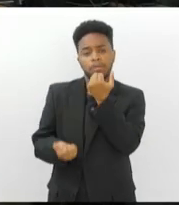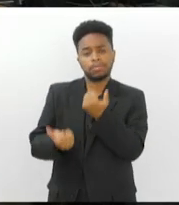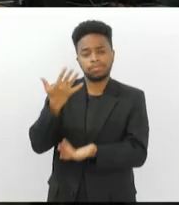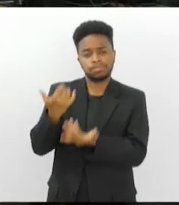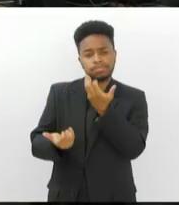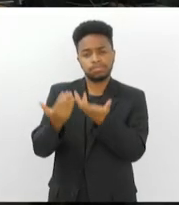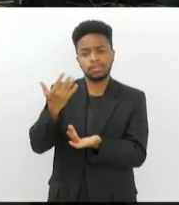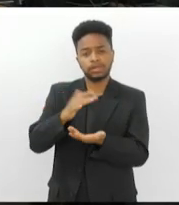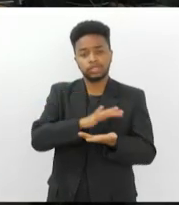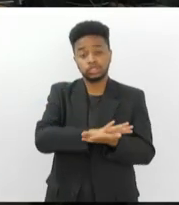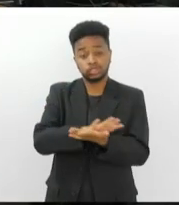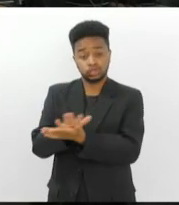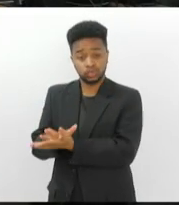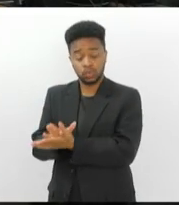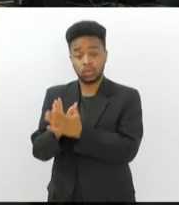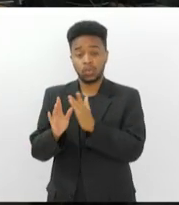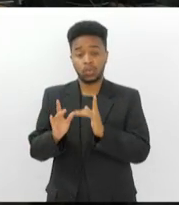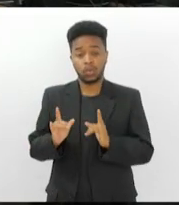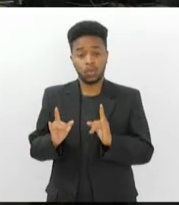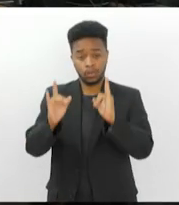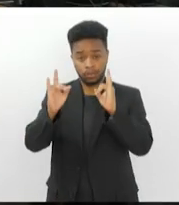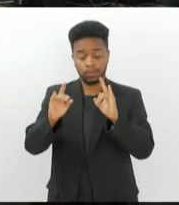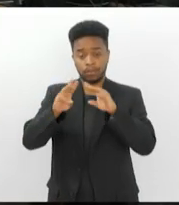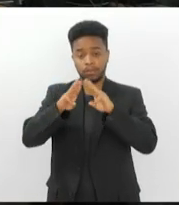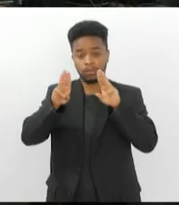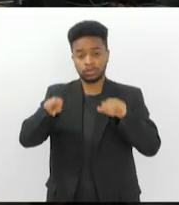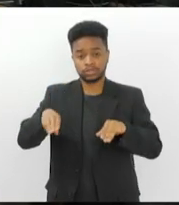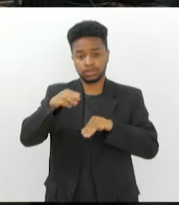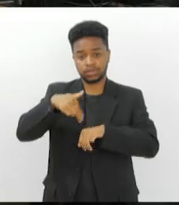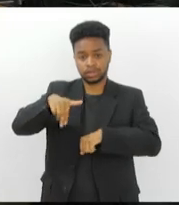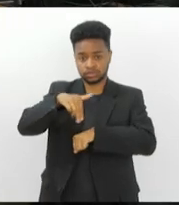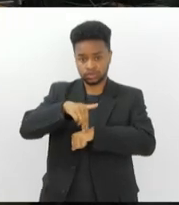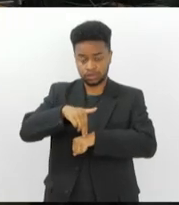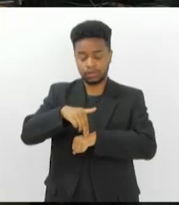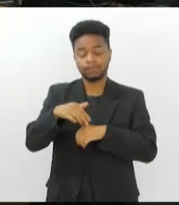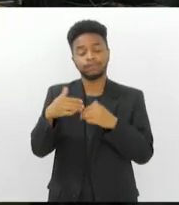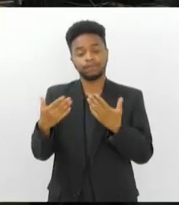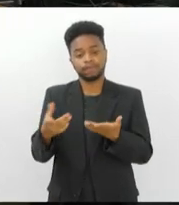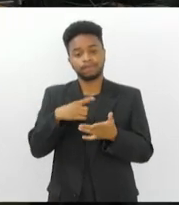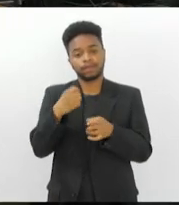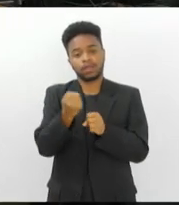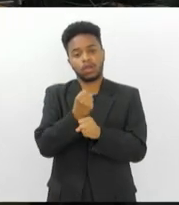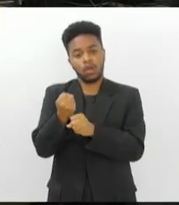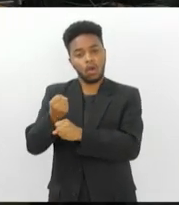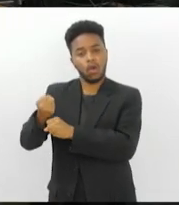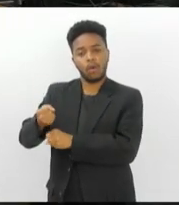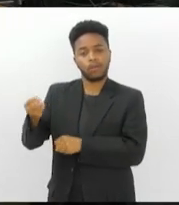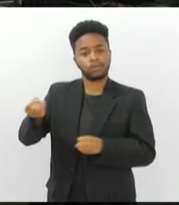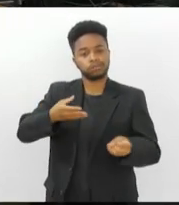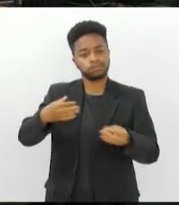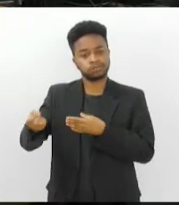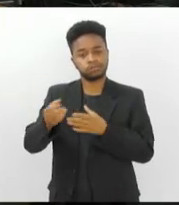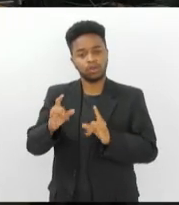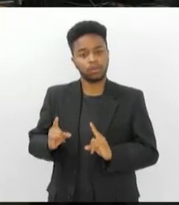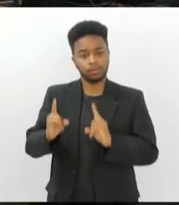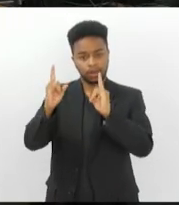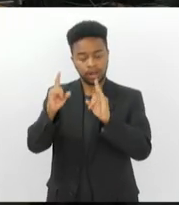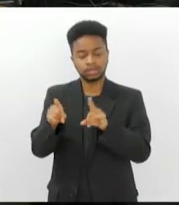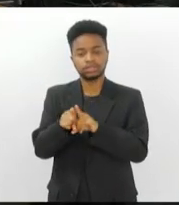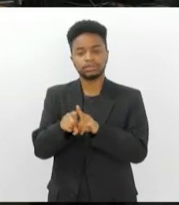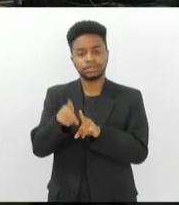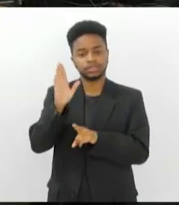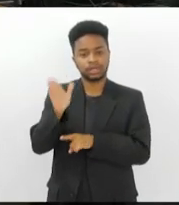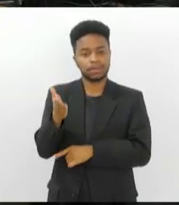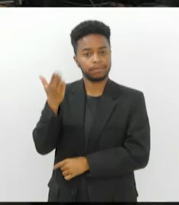acervo e o prédio do Museu Nacional da Quinta da Boa Vista. As obras de recuperação e modernização do prédio histórico, que já foi a